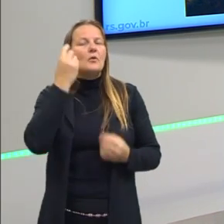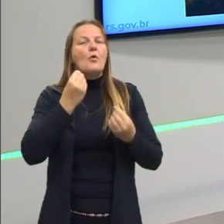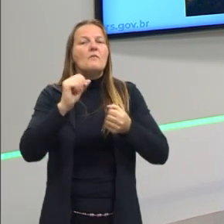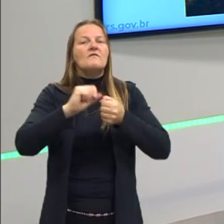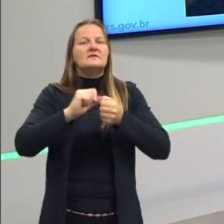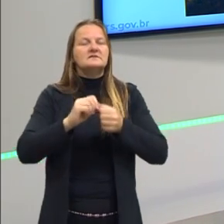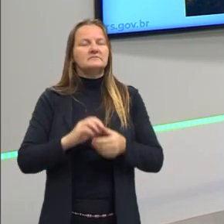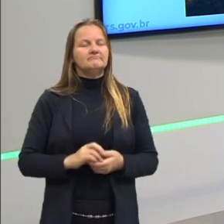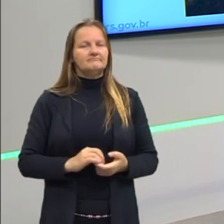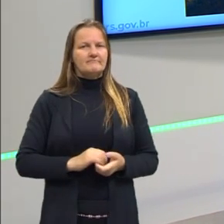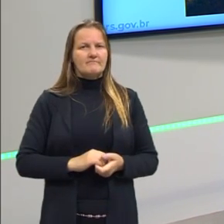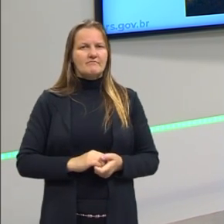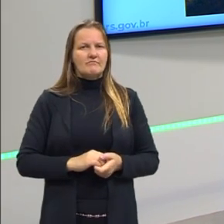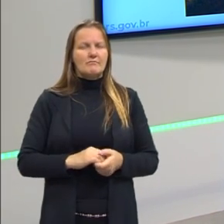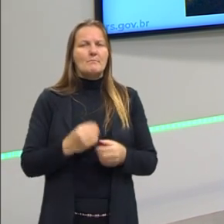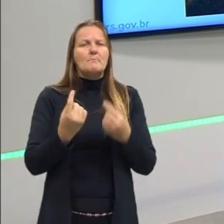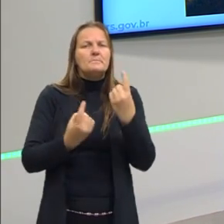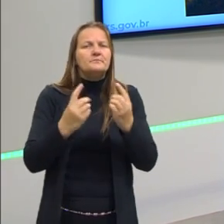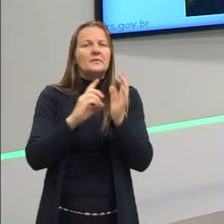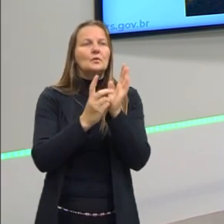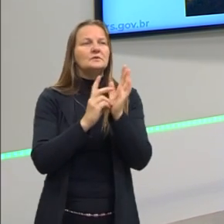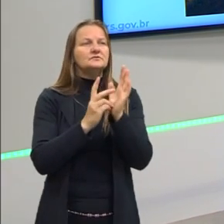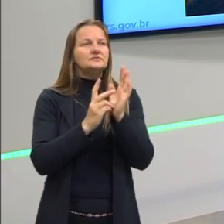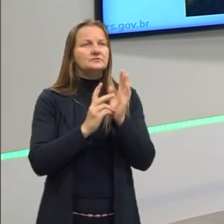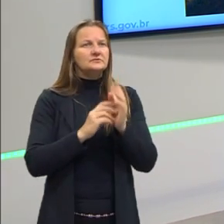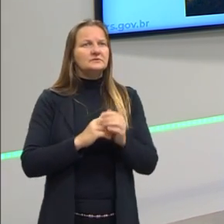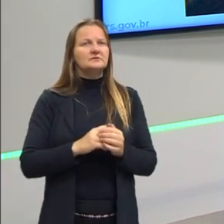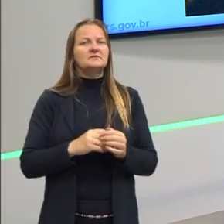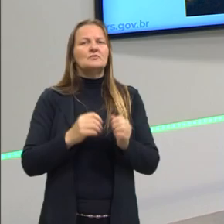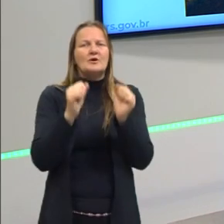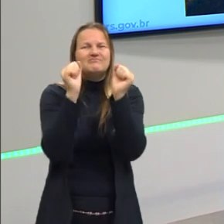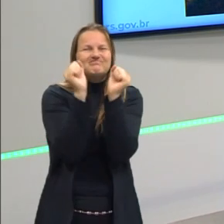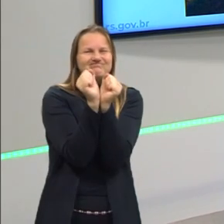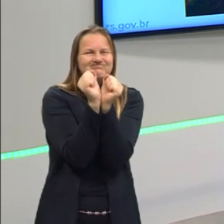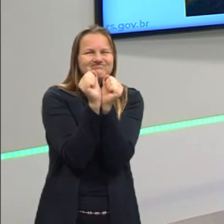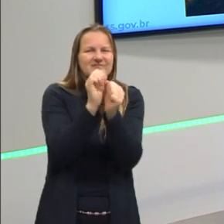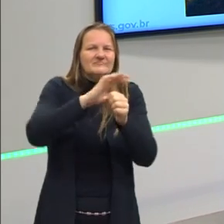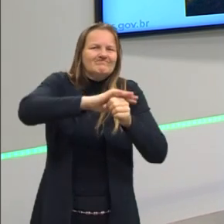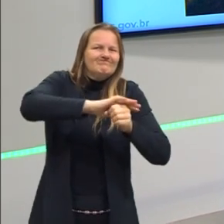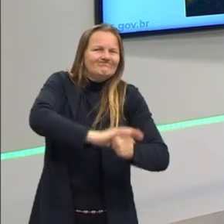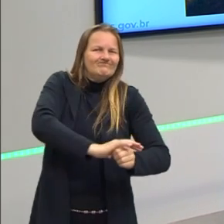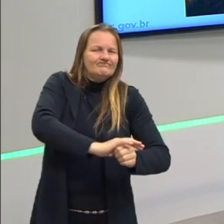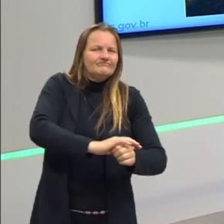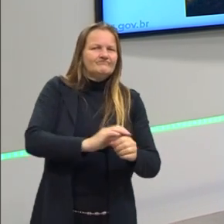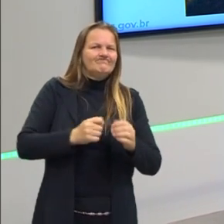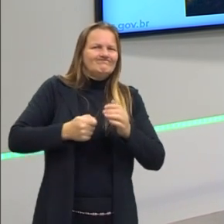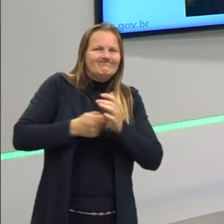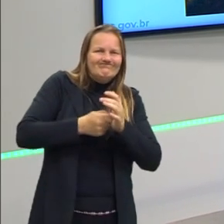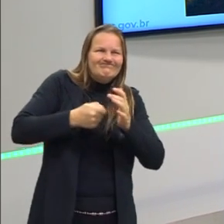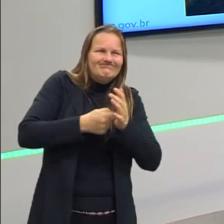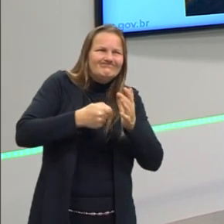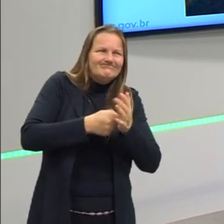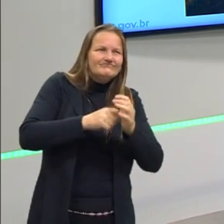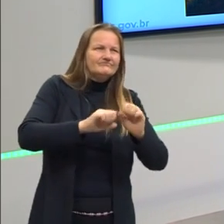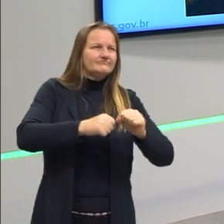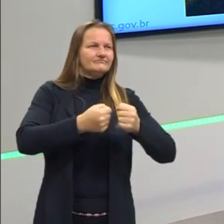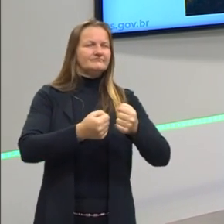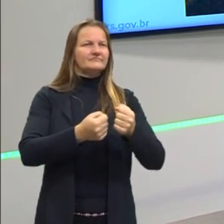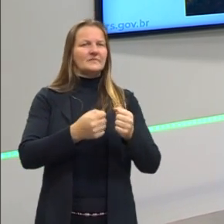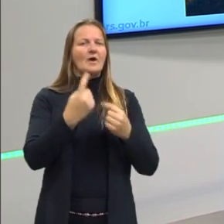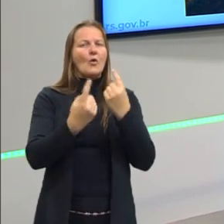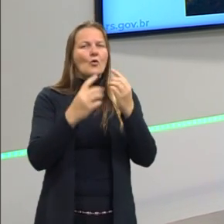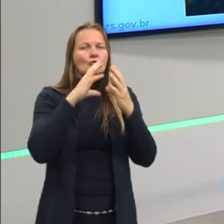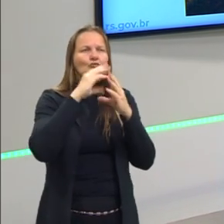trabalharem para a gente? E muitos indígenas foram escravizados, eles resistiram a essa escravização, muitos